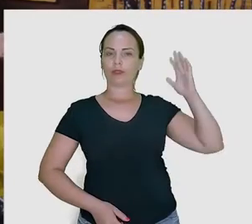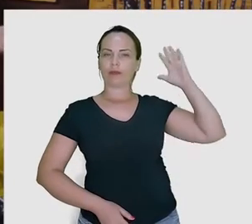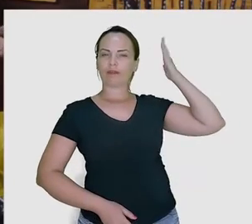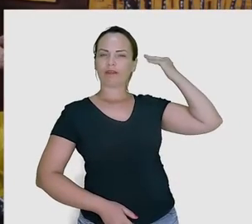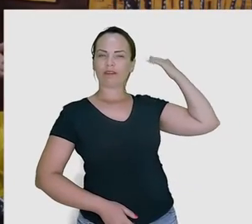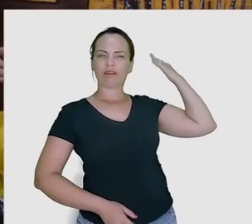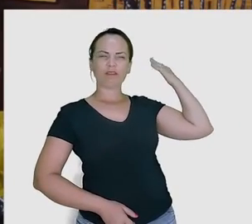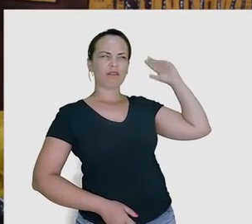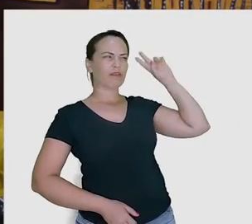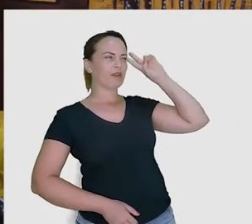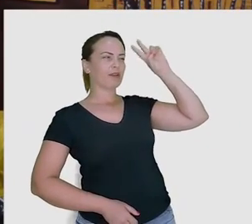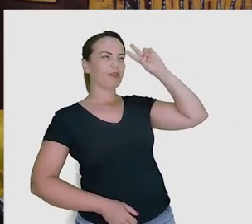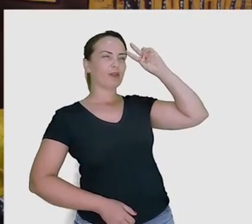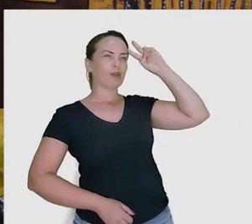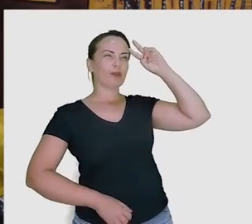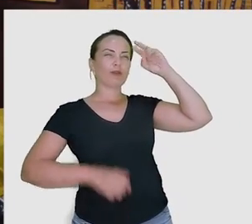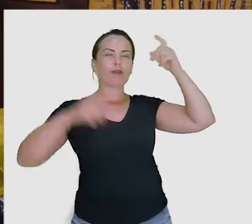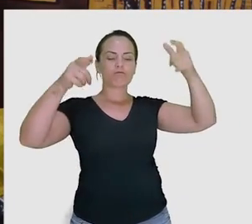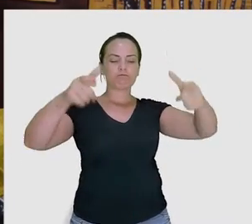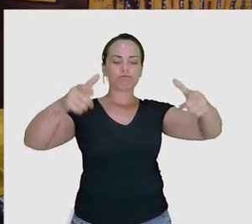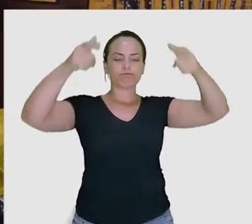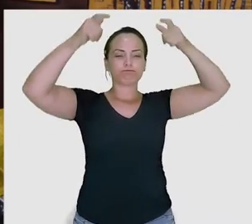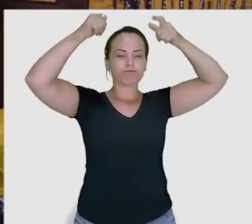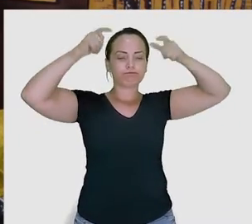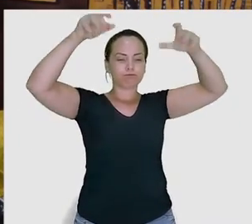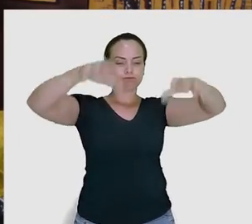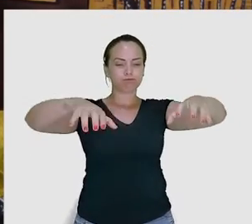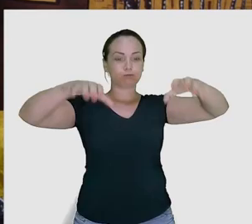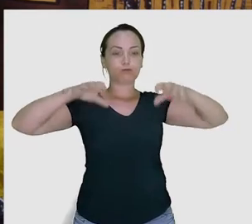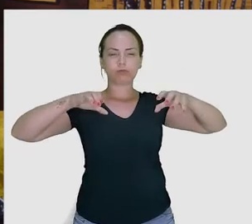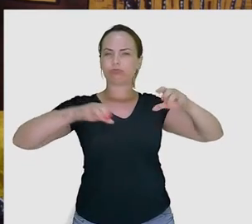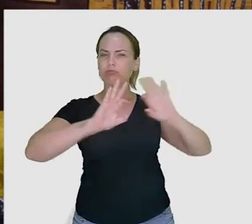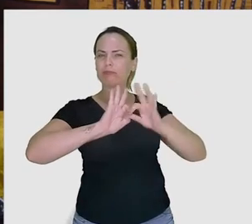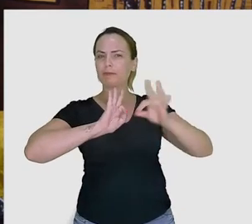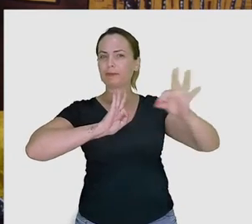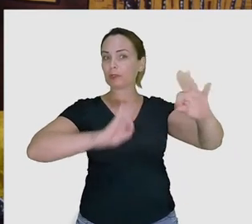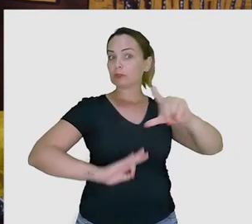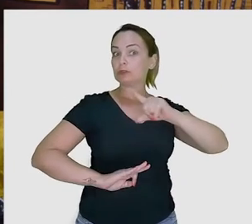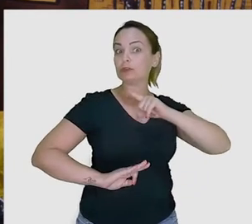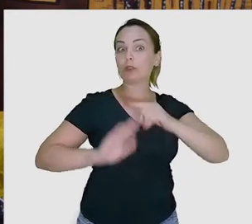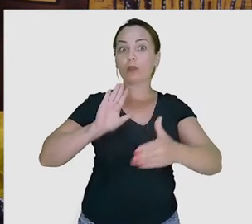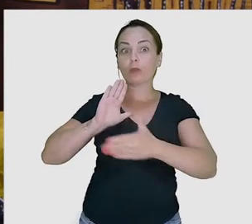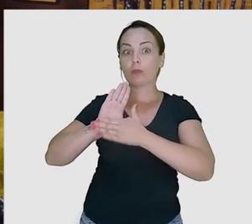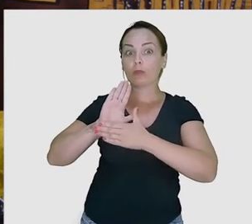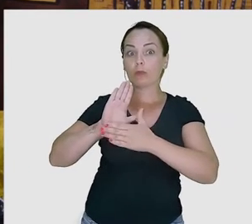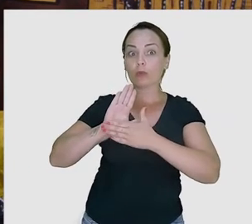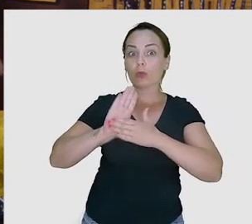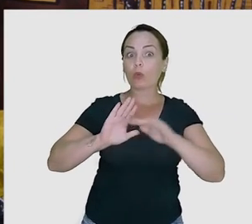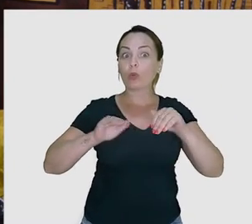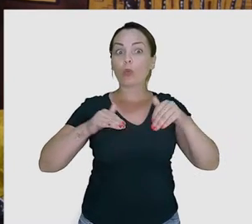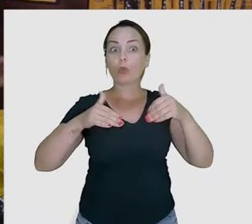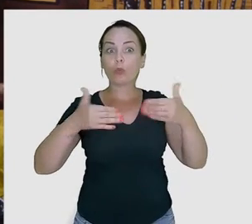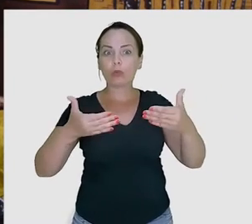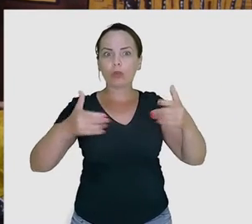Era uma vez, num reino muito distante, havia uma profecia. Quando o rei